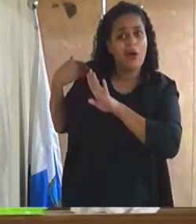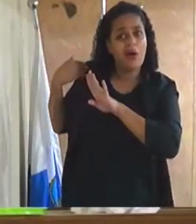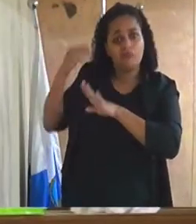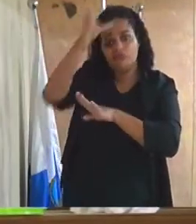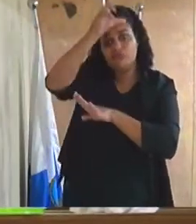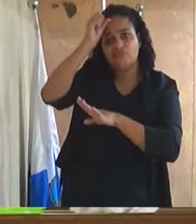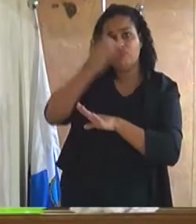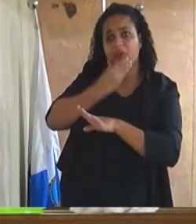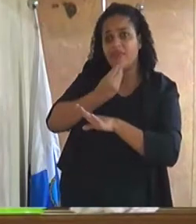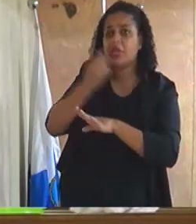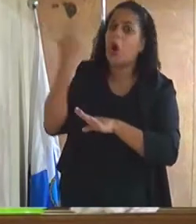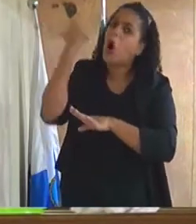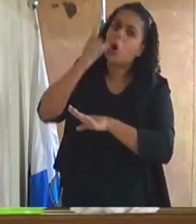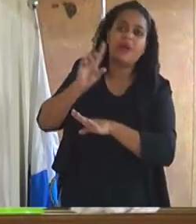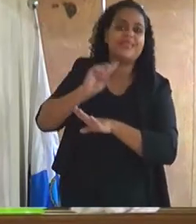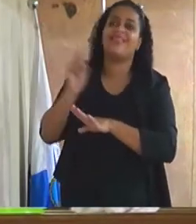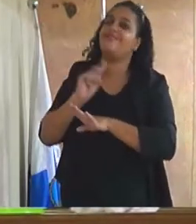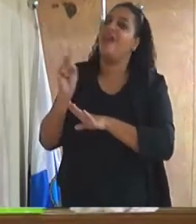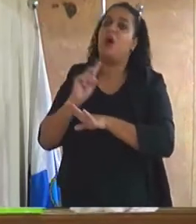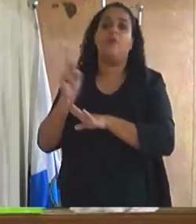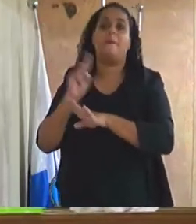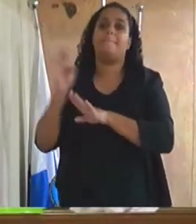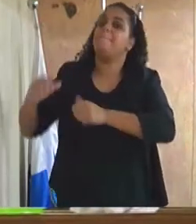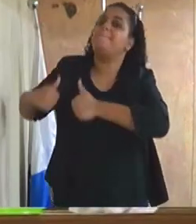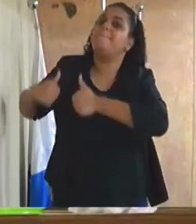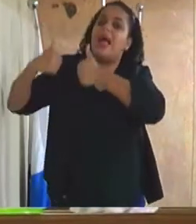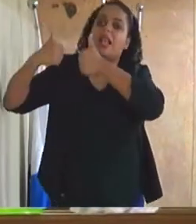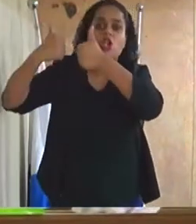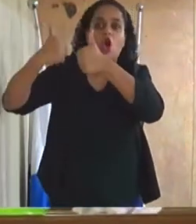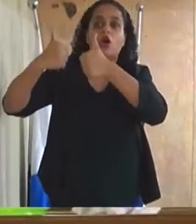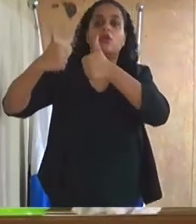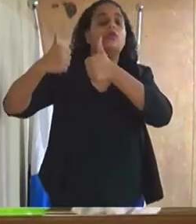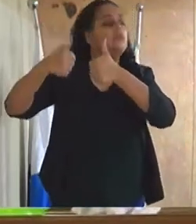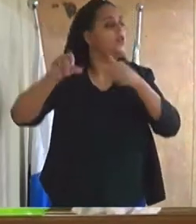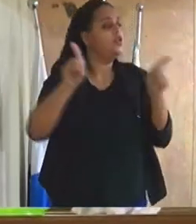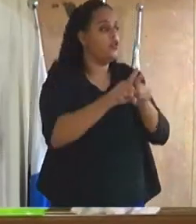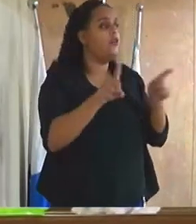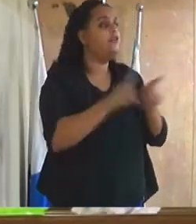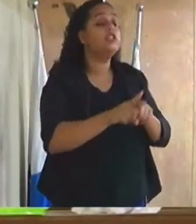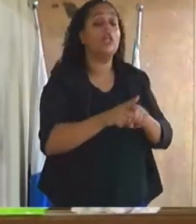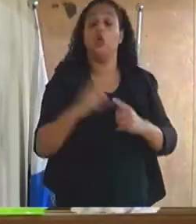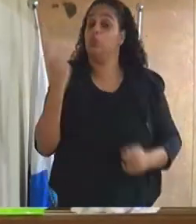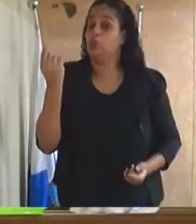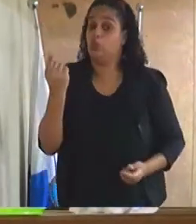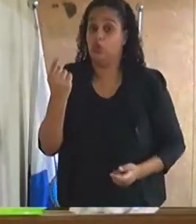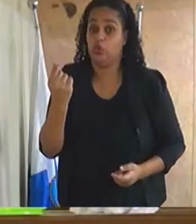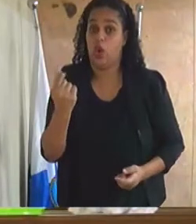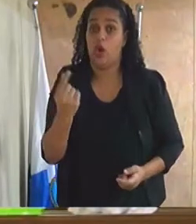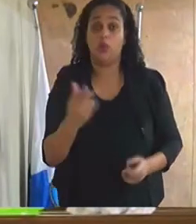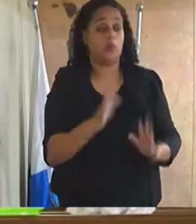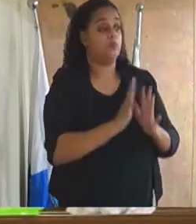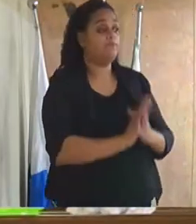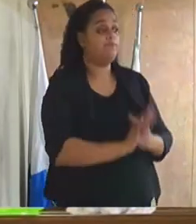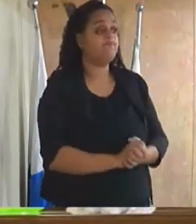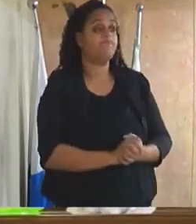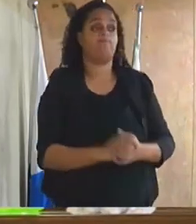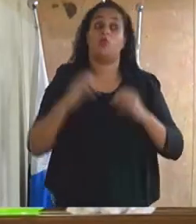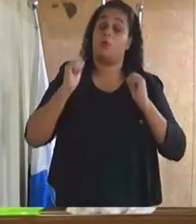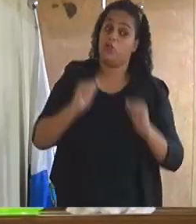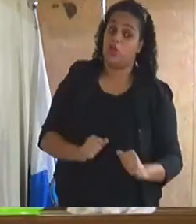nos melhores momentos da vida financeira do nosso município poderia aqui relatar